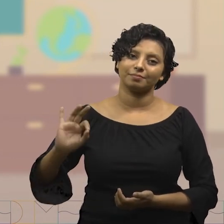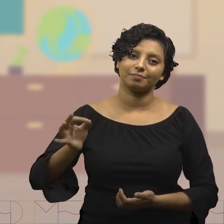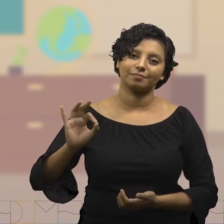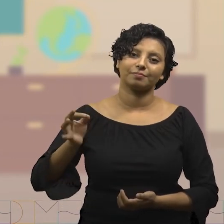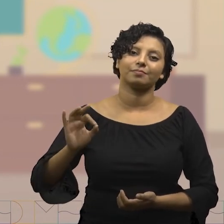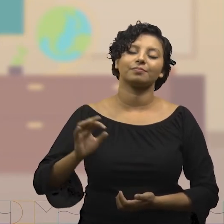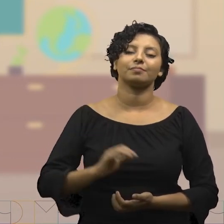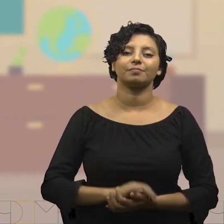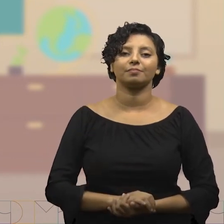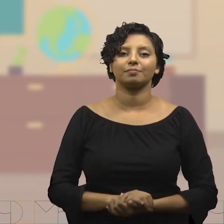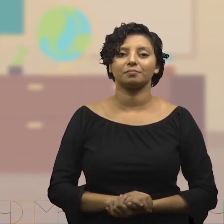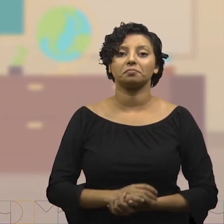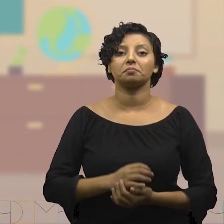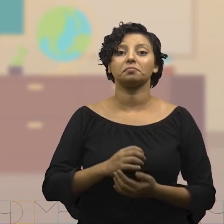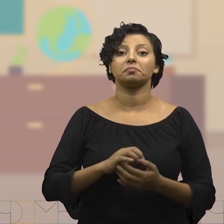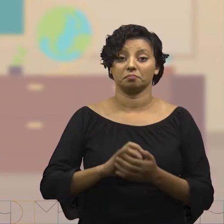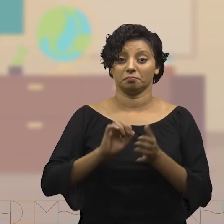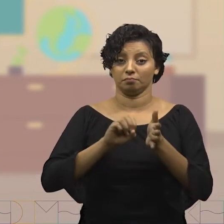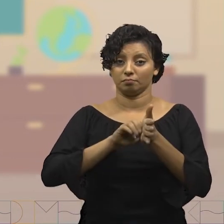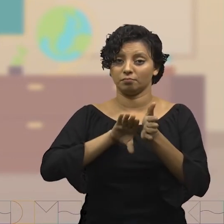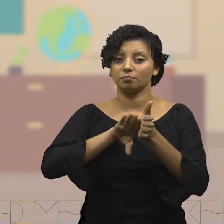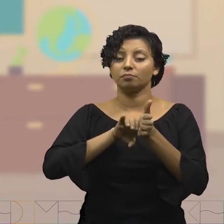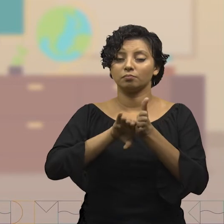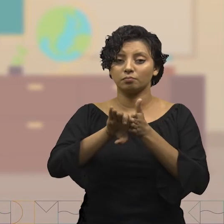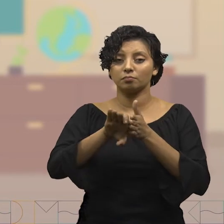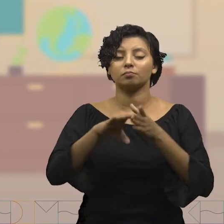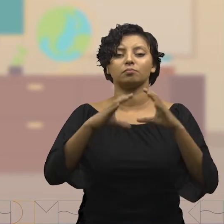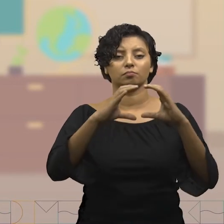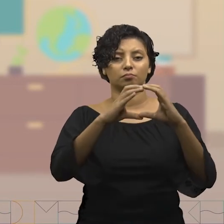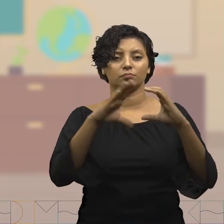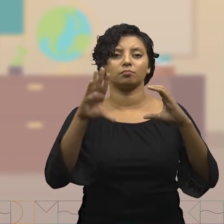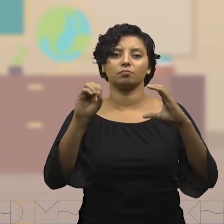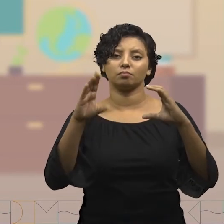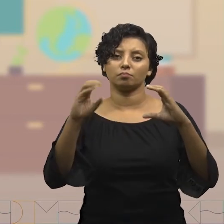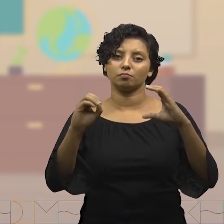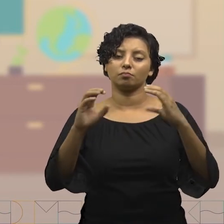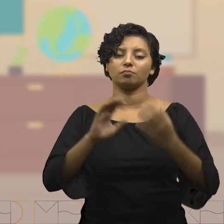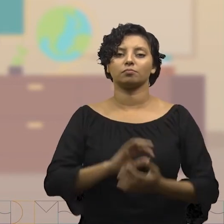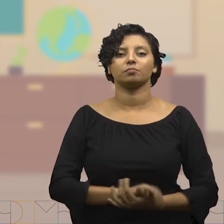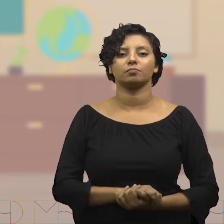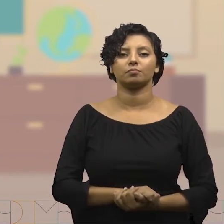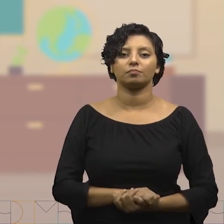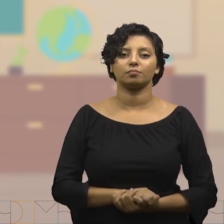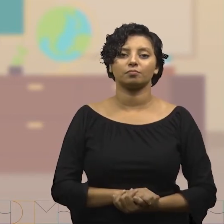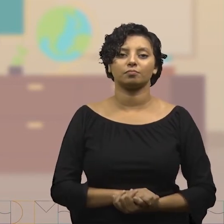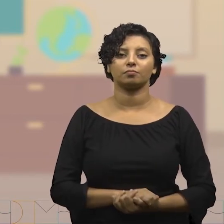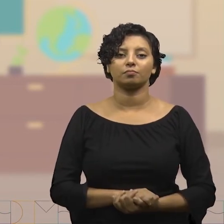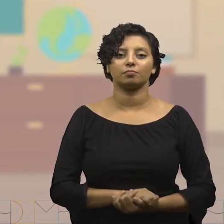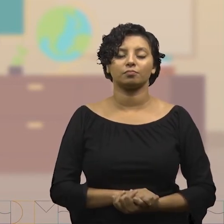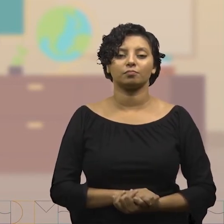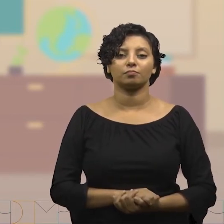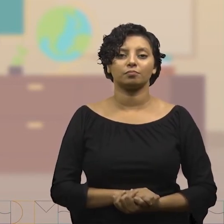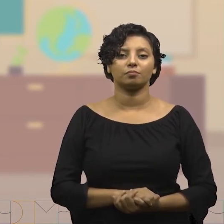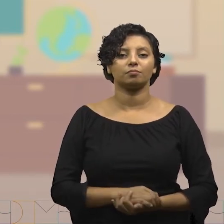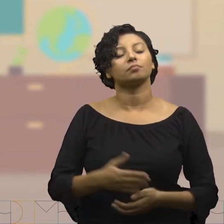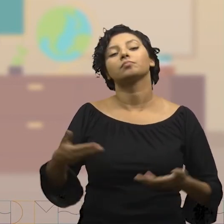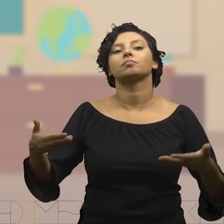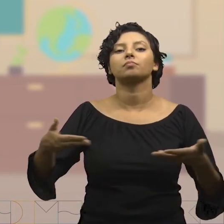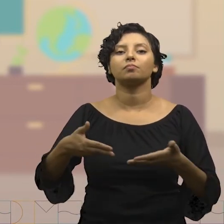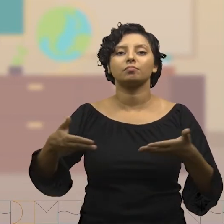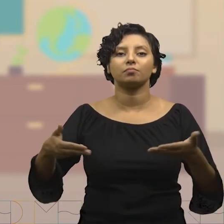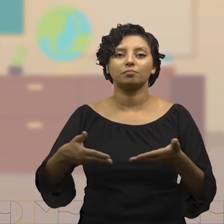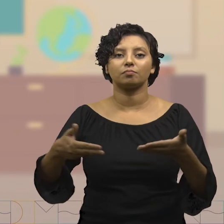Coco. Então, uma bactéria de formato esférico recebe o nome de coco. Vamos ver